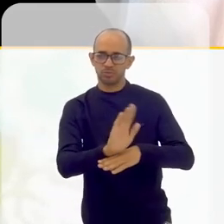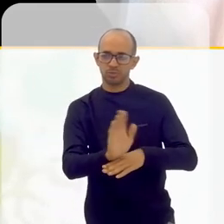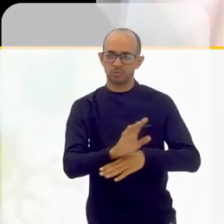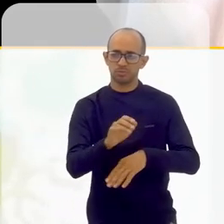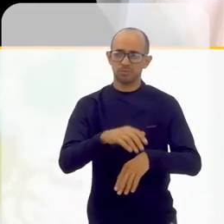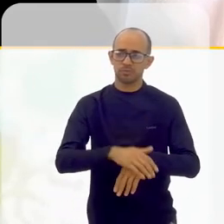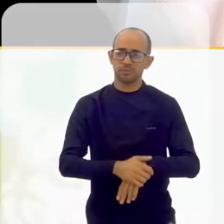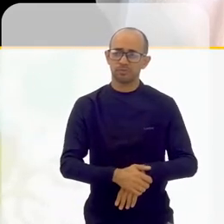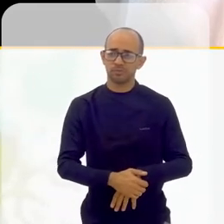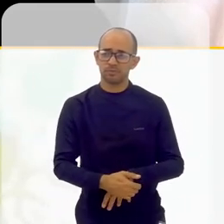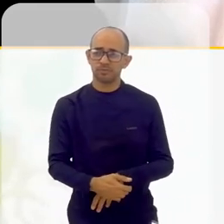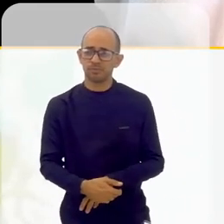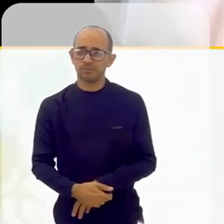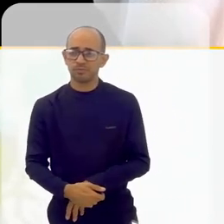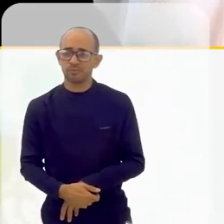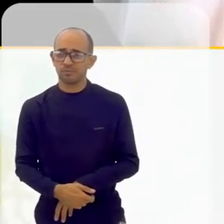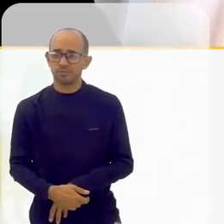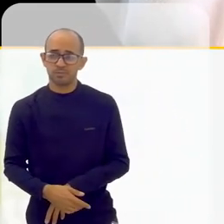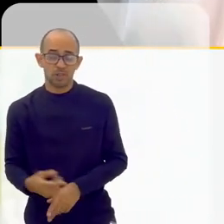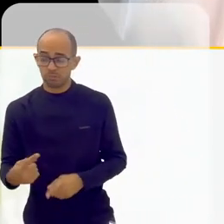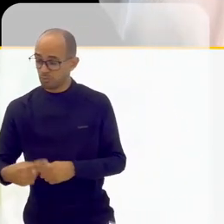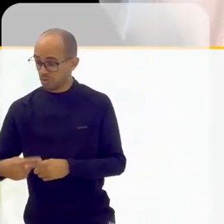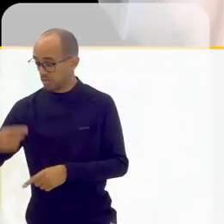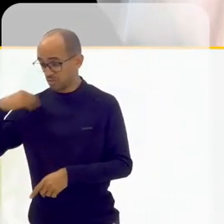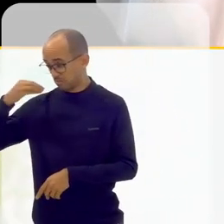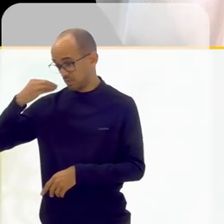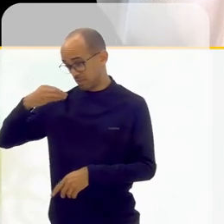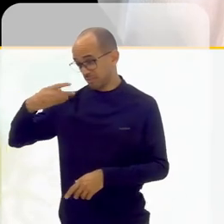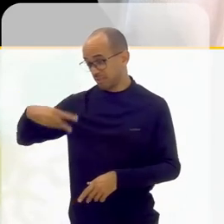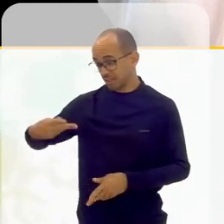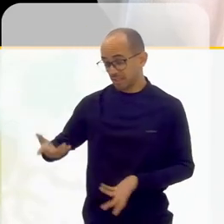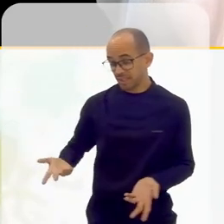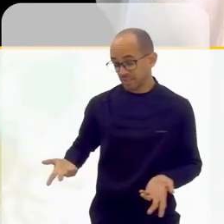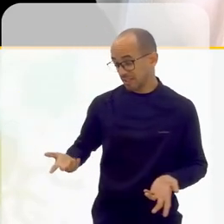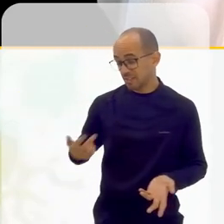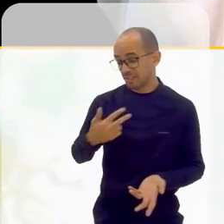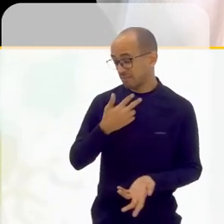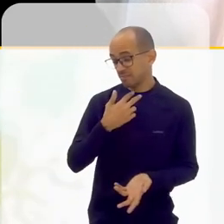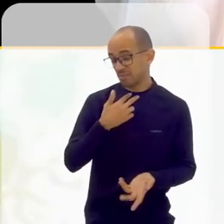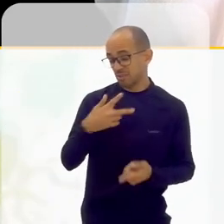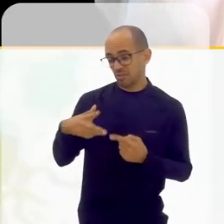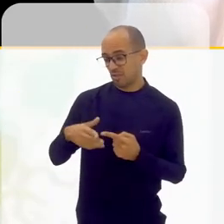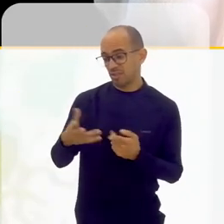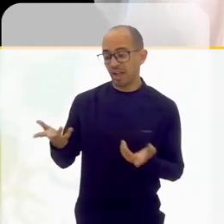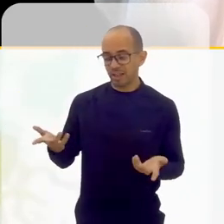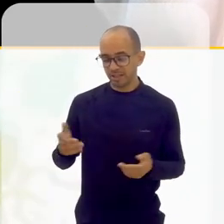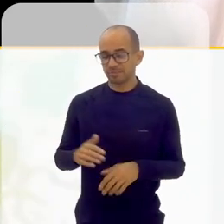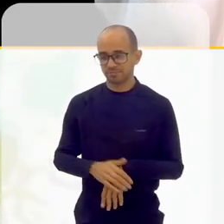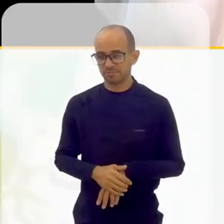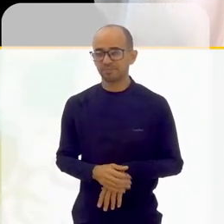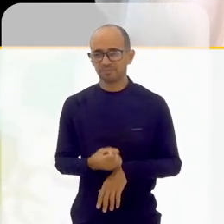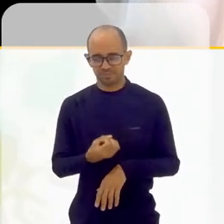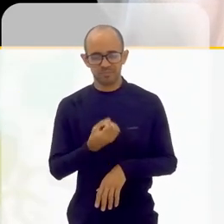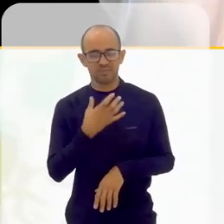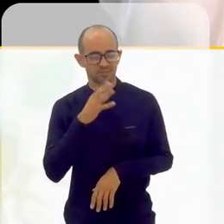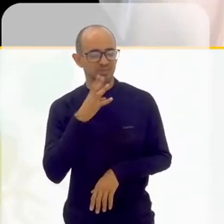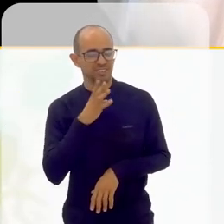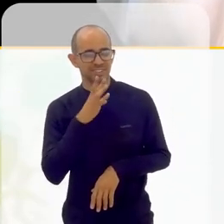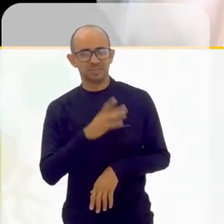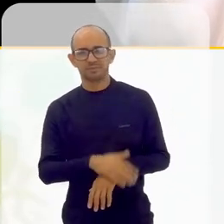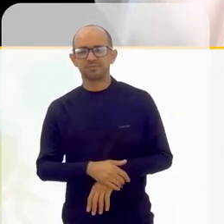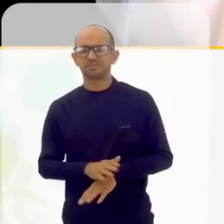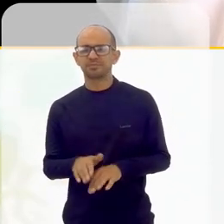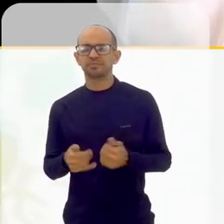costumam ficar. Até porque é a diferença dele, eu estou só acompanhando, né? Uhum. Coisa linda, coisa linda.